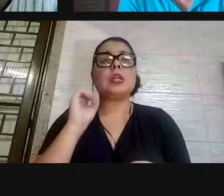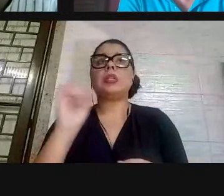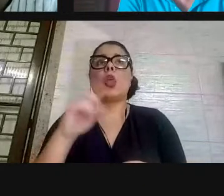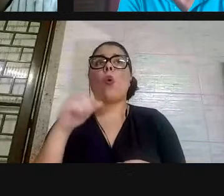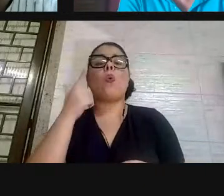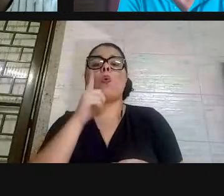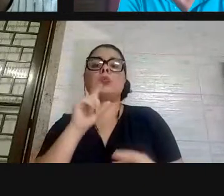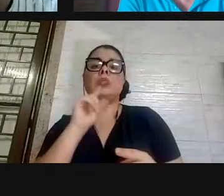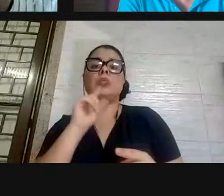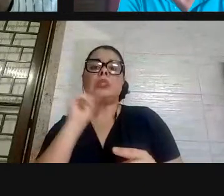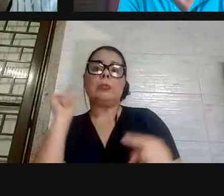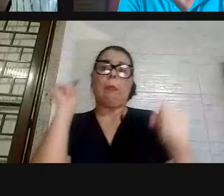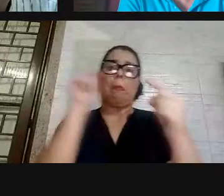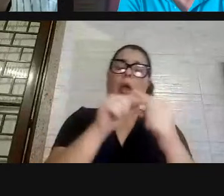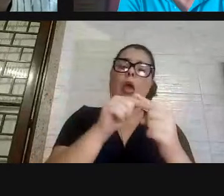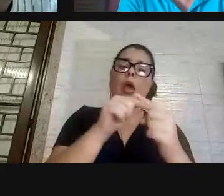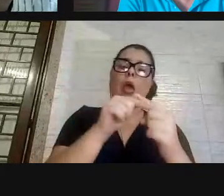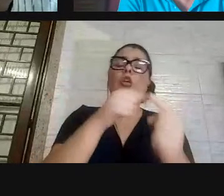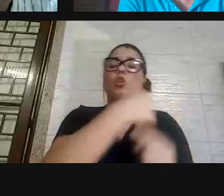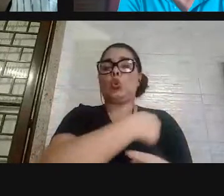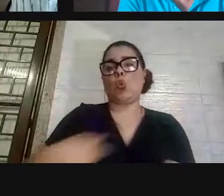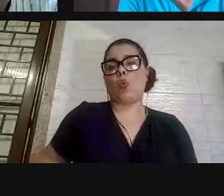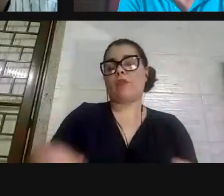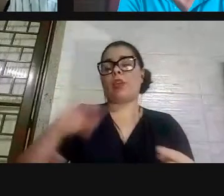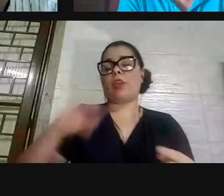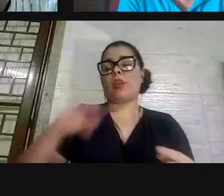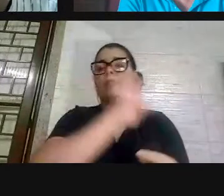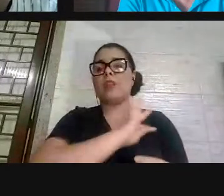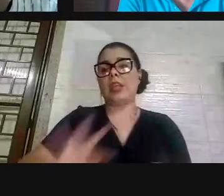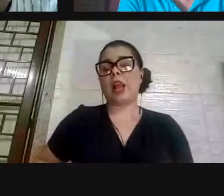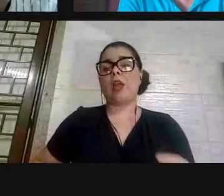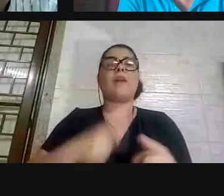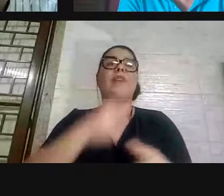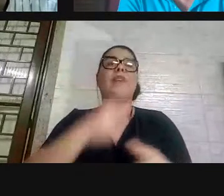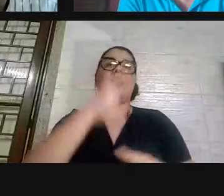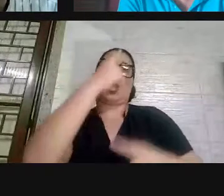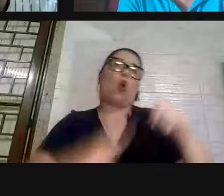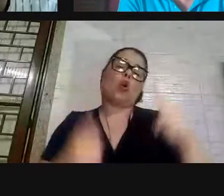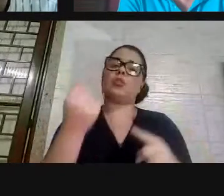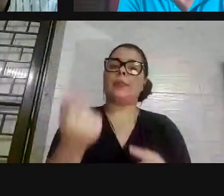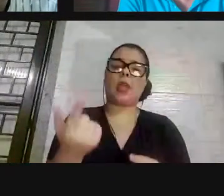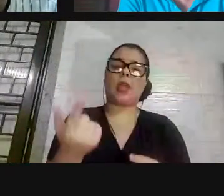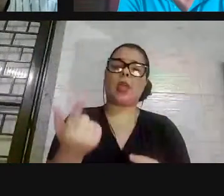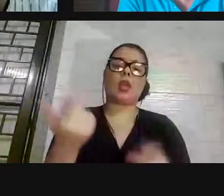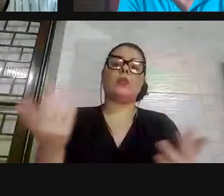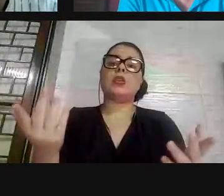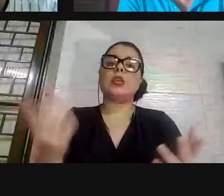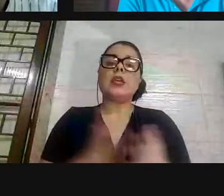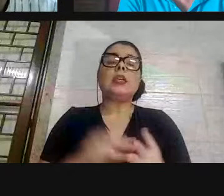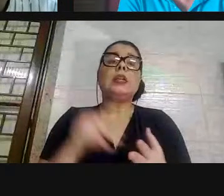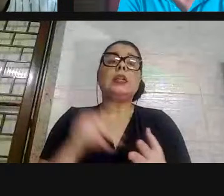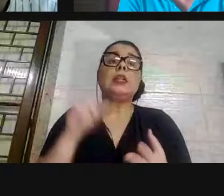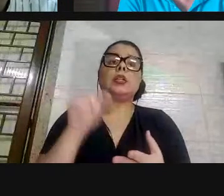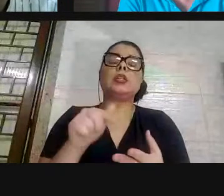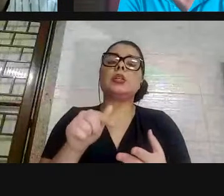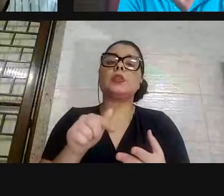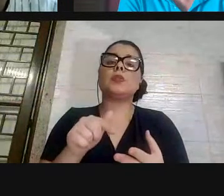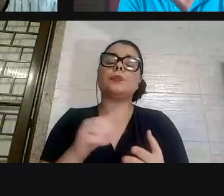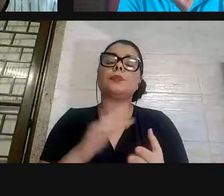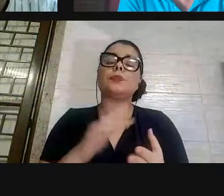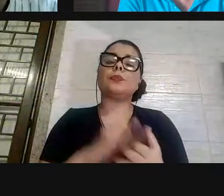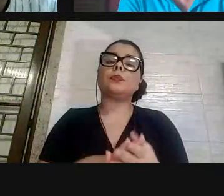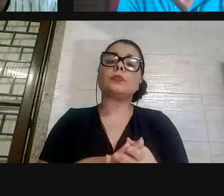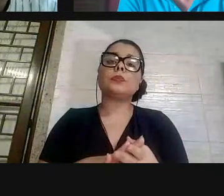não tem renovação do plano e tem corte de orçamento, corte de recurso, e isso incide diretamente numa